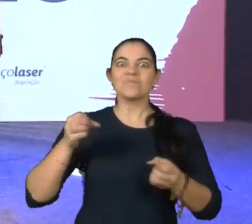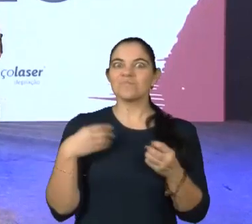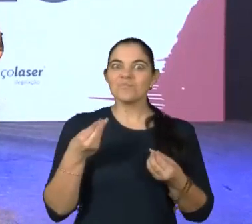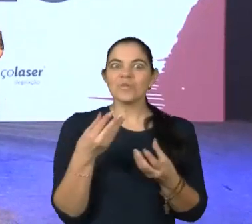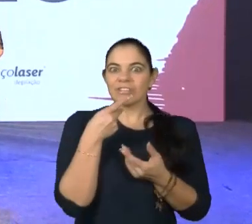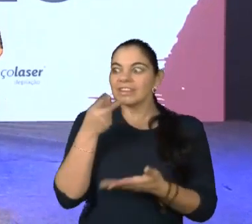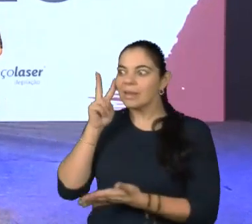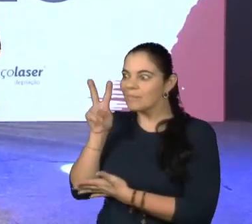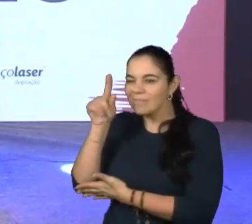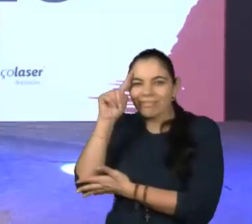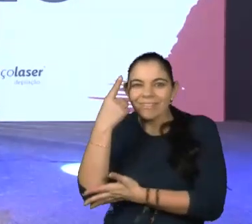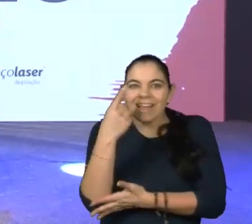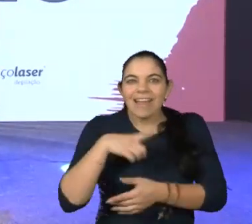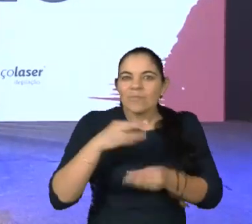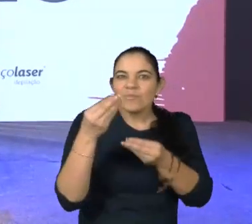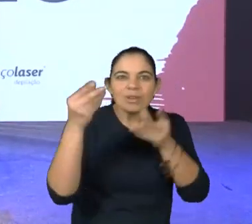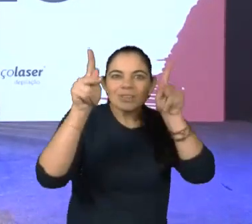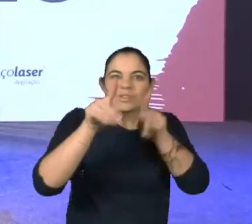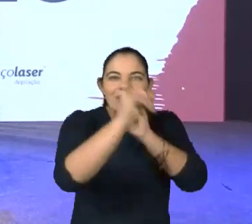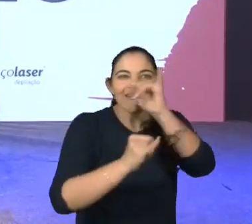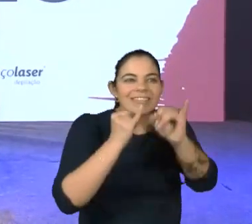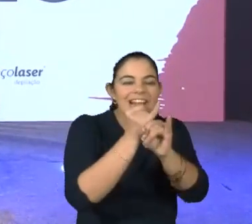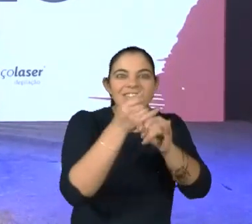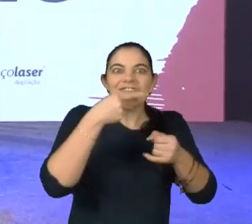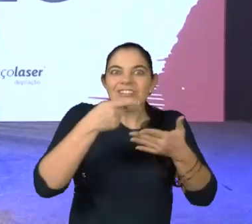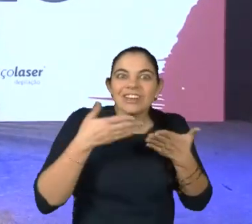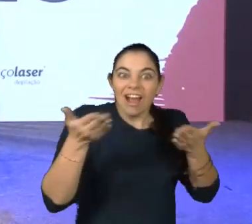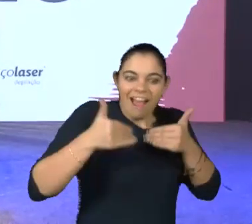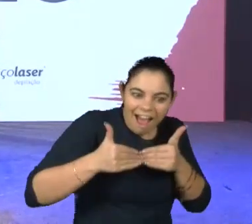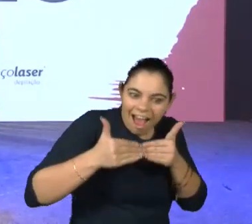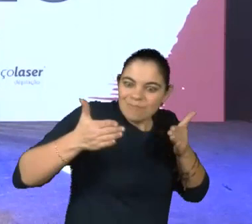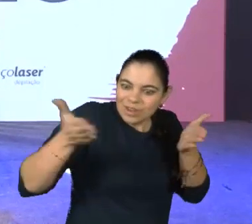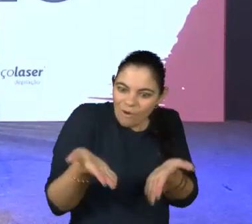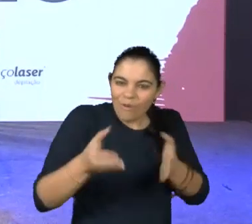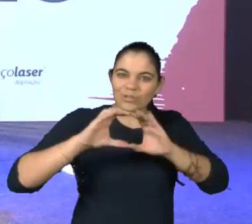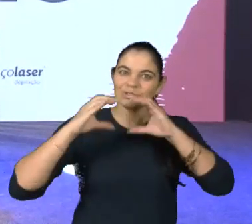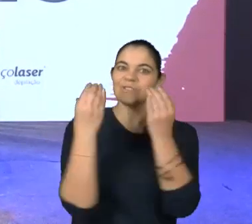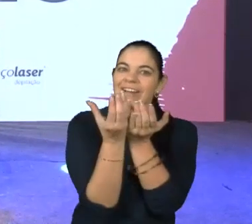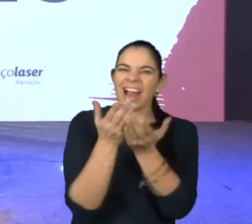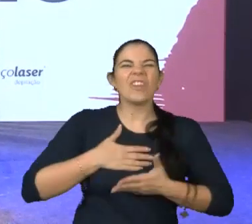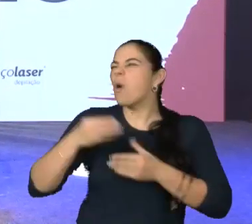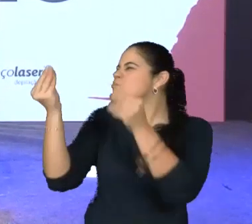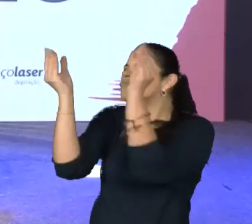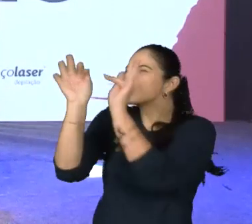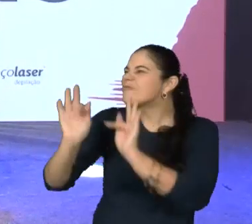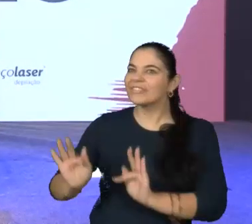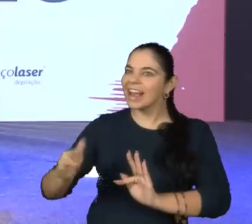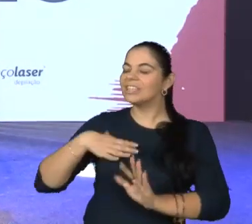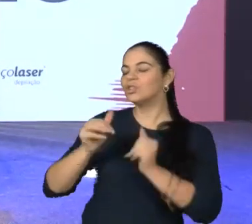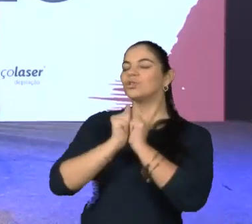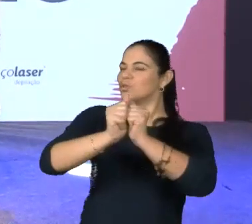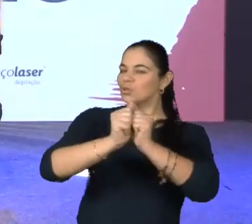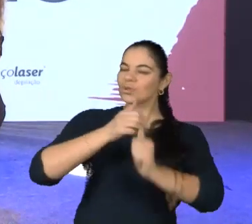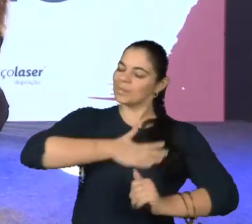tem noção que você está aqui para diversas pessoas na internet e você vai abrir o congresso hoje? Você está feliz? Estou muito feliz de estar aqui com vocês,